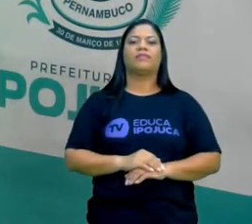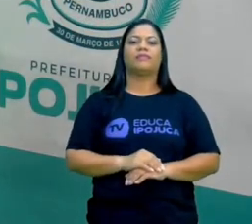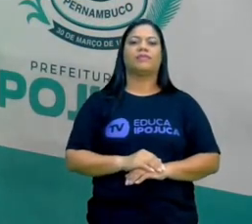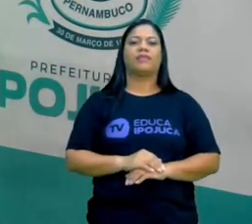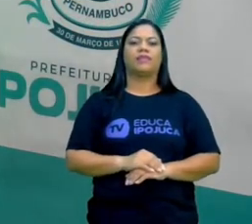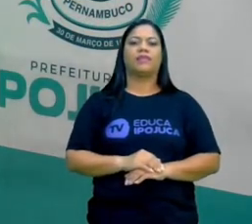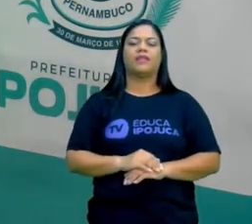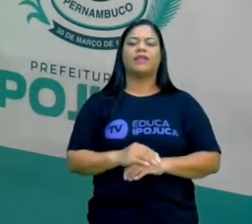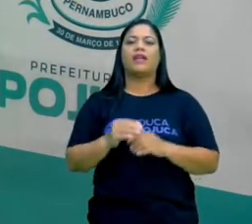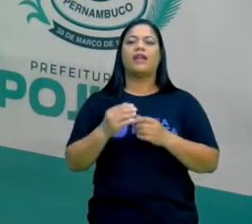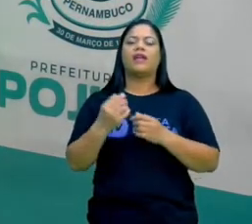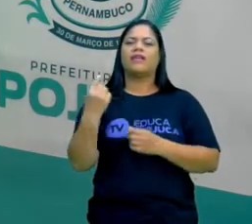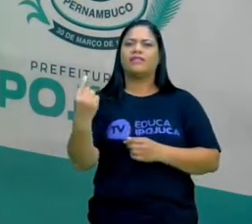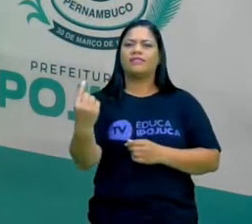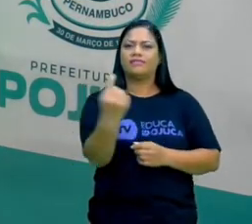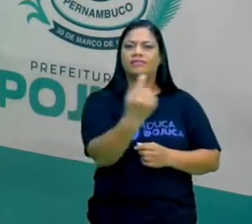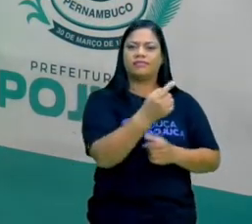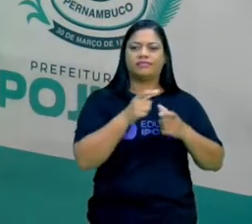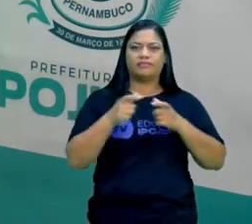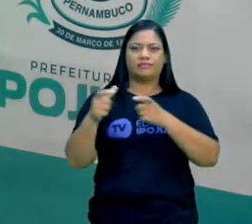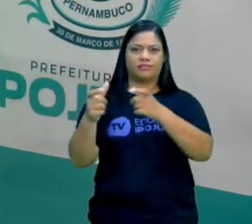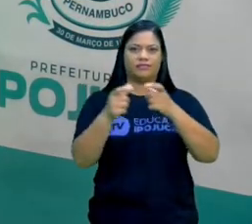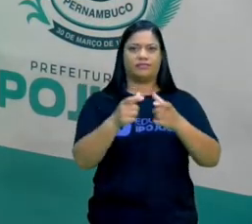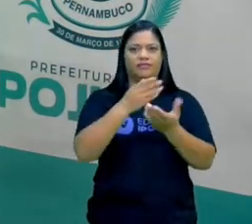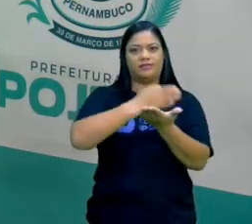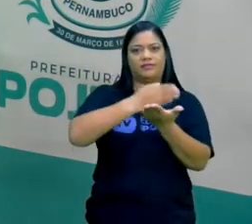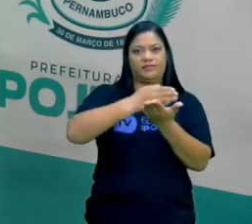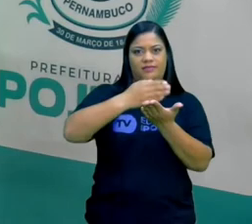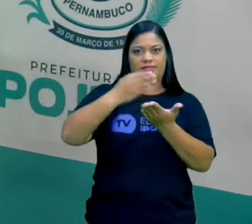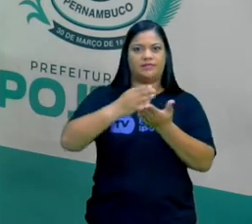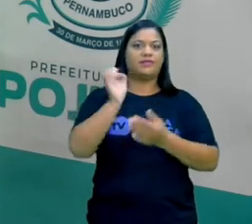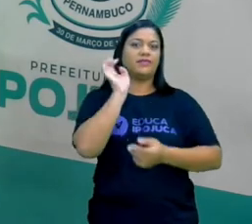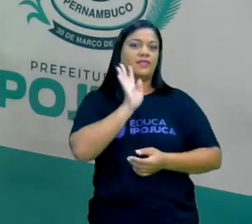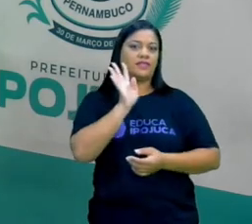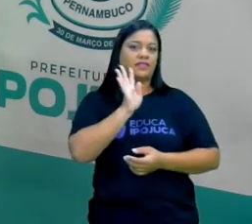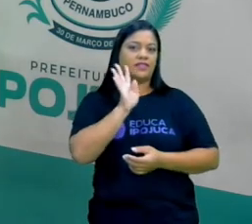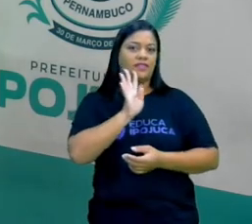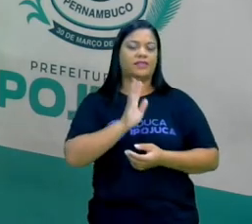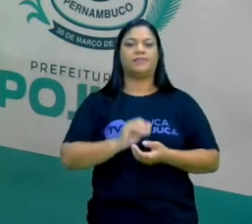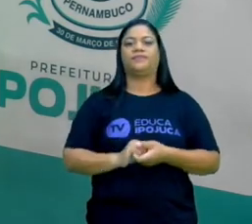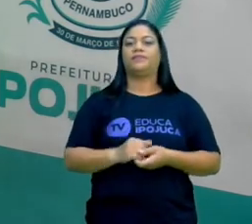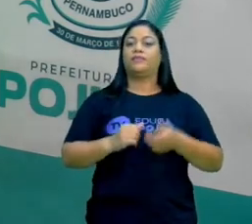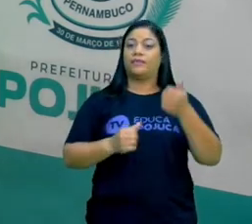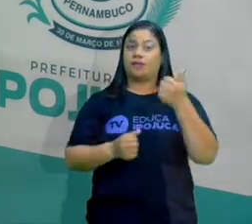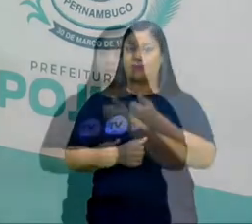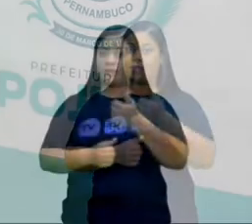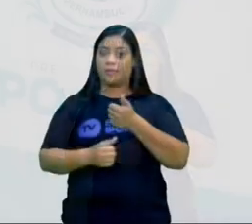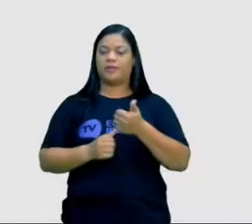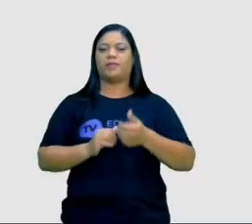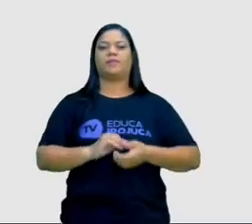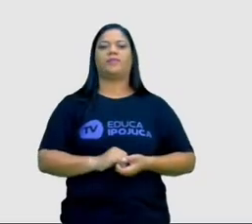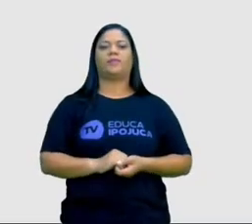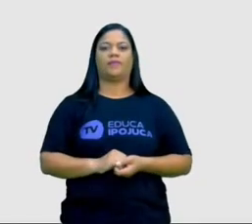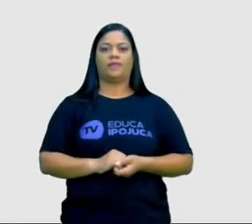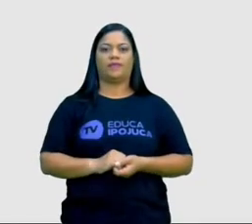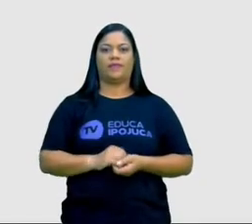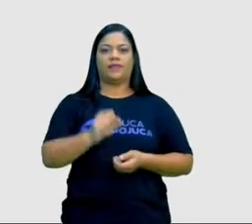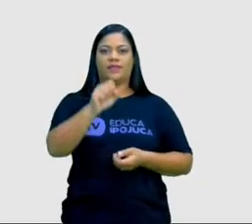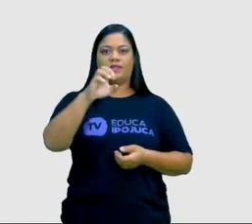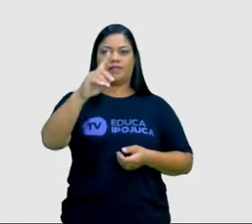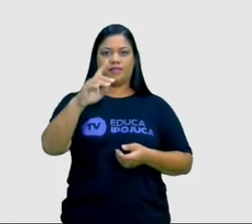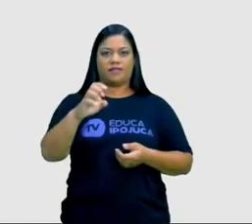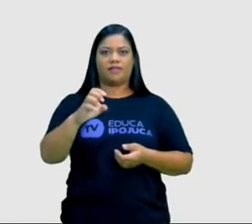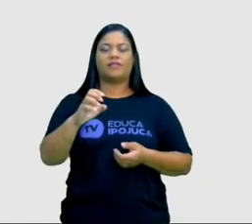Cada pedacinho de Ipojuca. Ipojuca é dividido em vários pedacinhos bem legais. O primeiro que a gente vai ver é a sede.